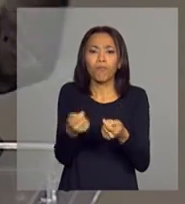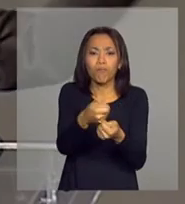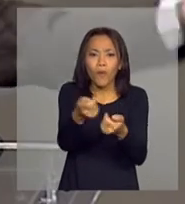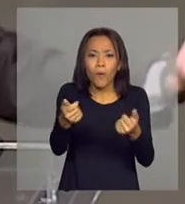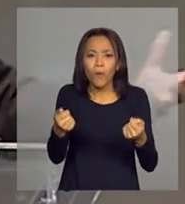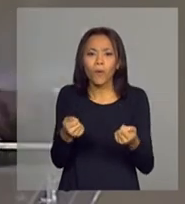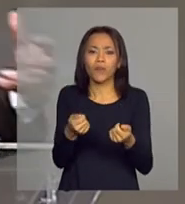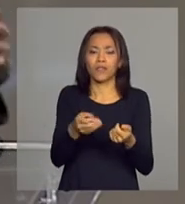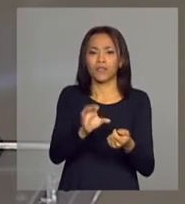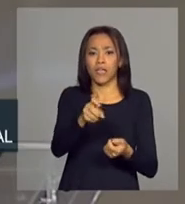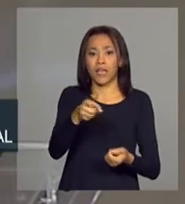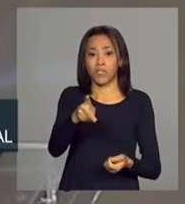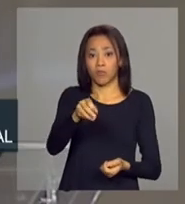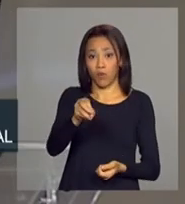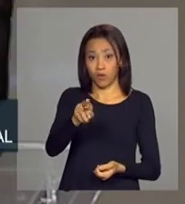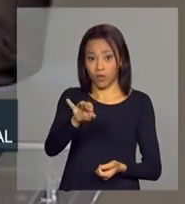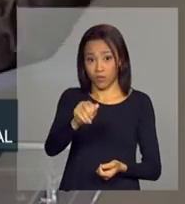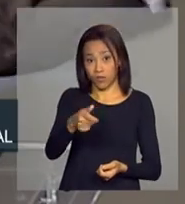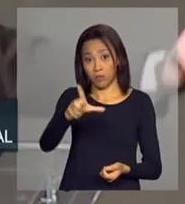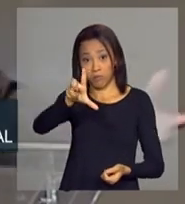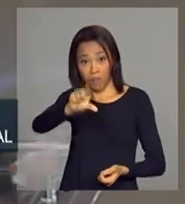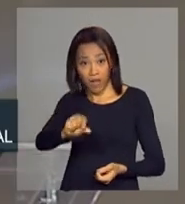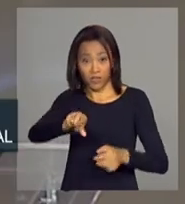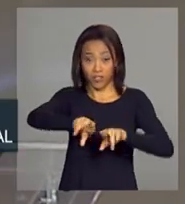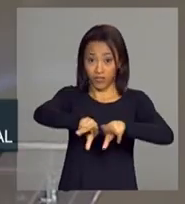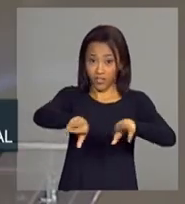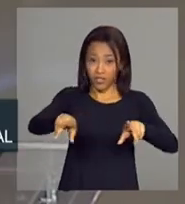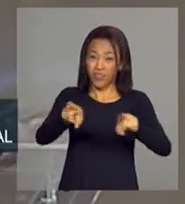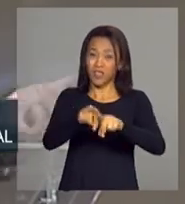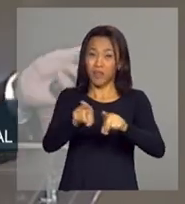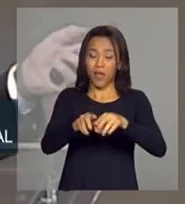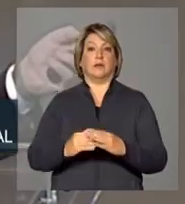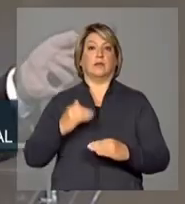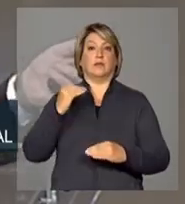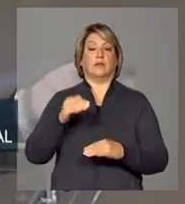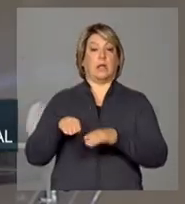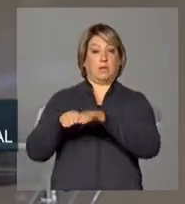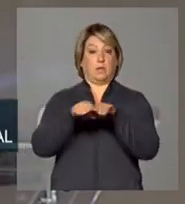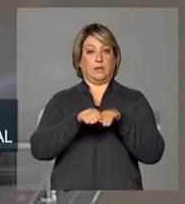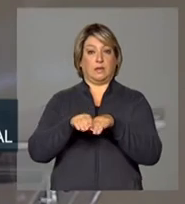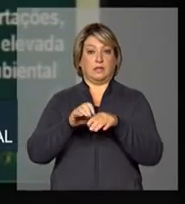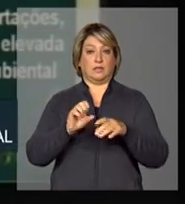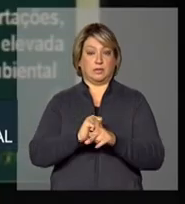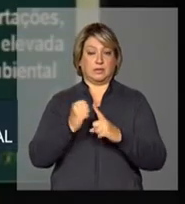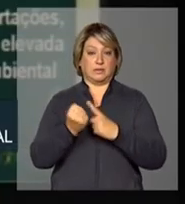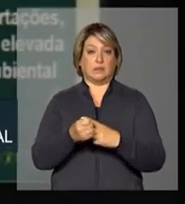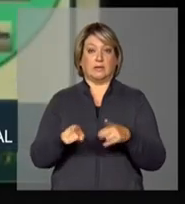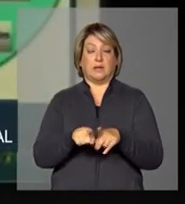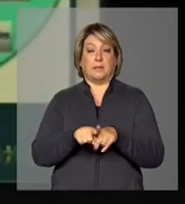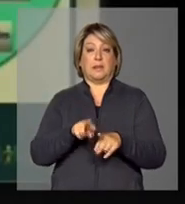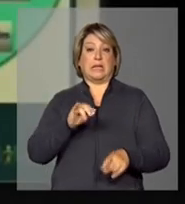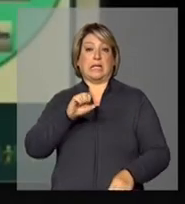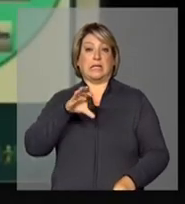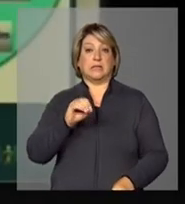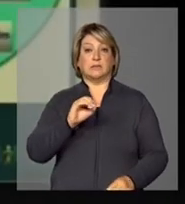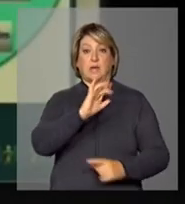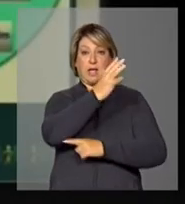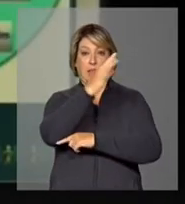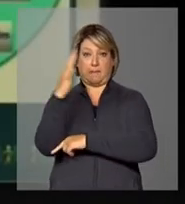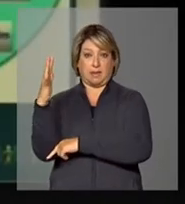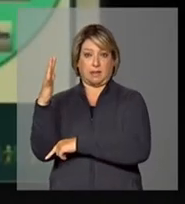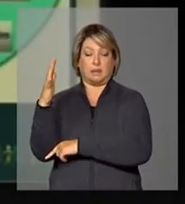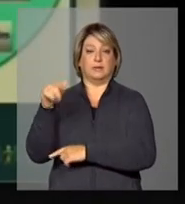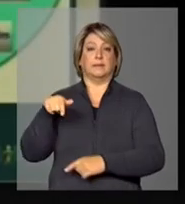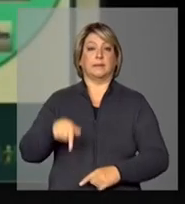exportações, baixa diversificação econômica, elevada desigualdade social e elevado risco ambiental. Aqui